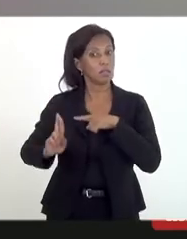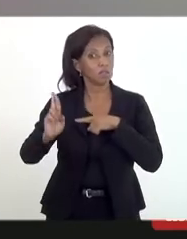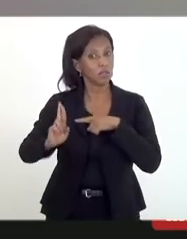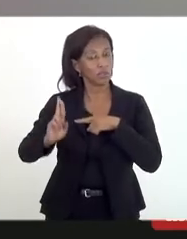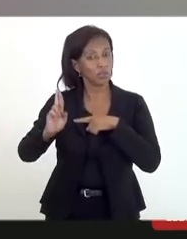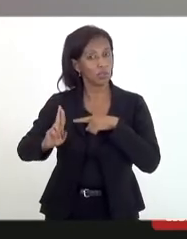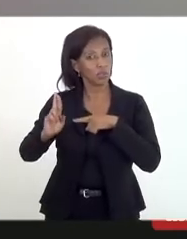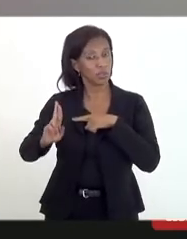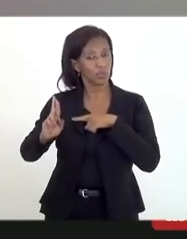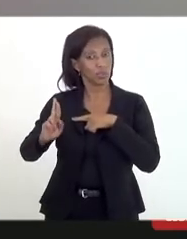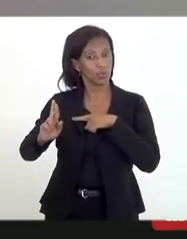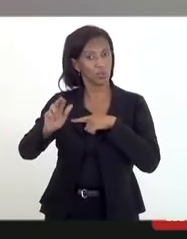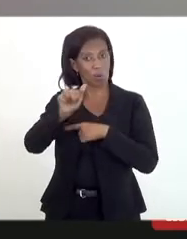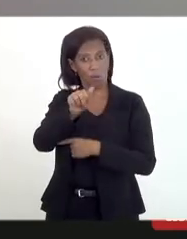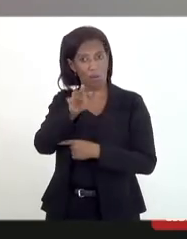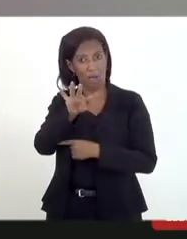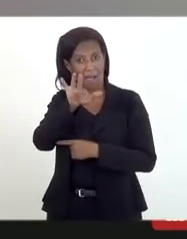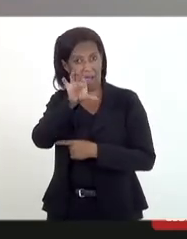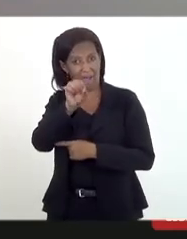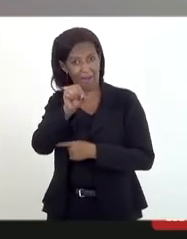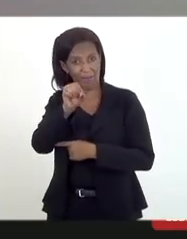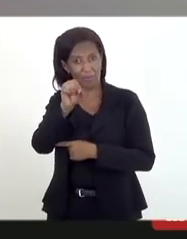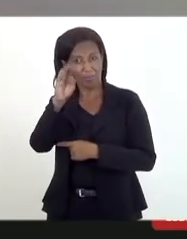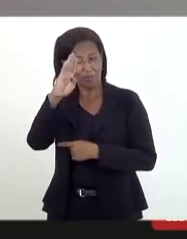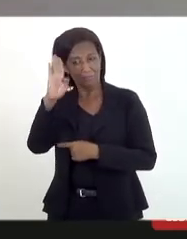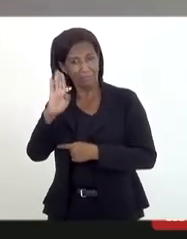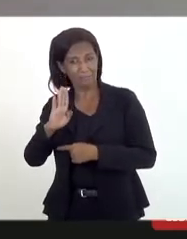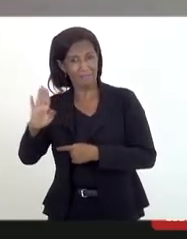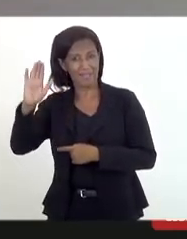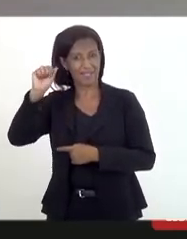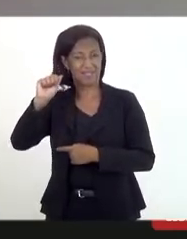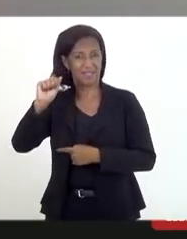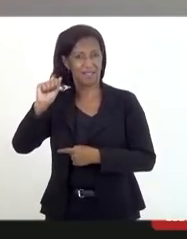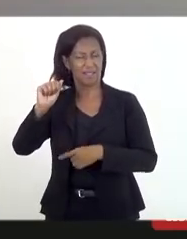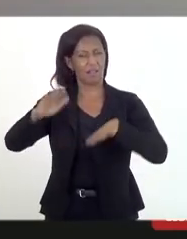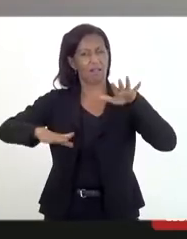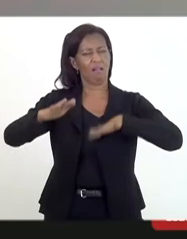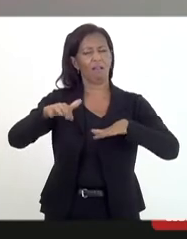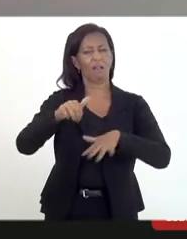matrizes afro-brasileiras, que, embora o censo de 2010